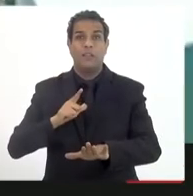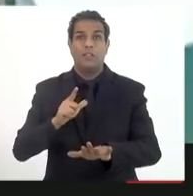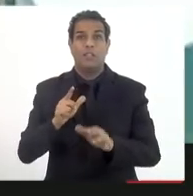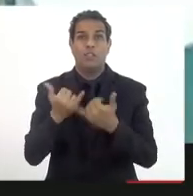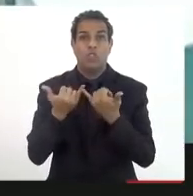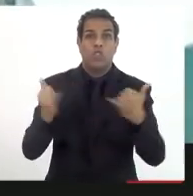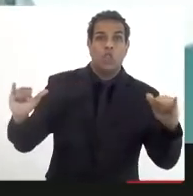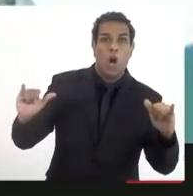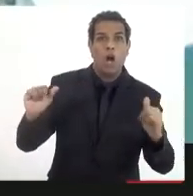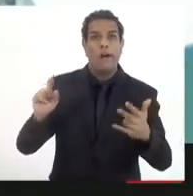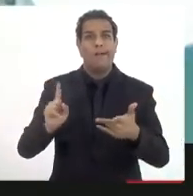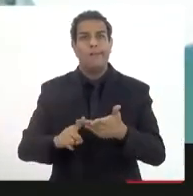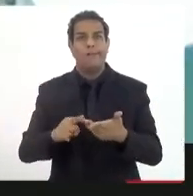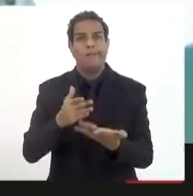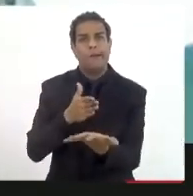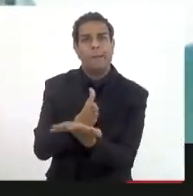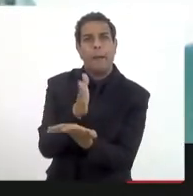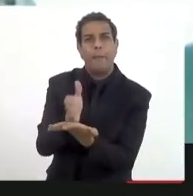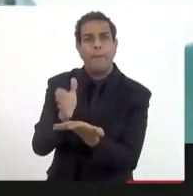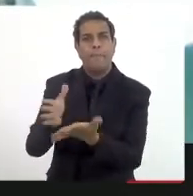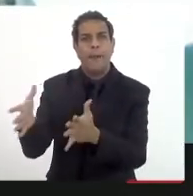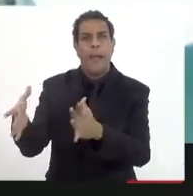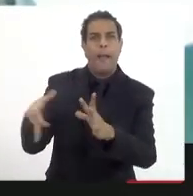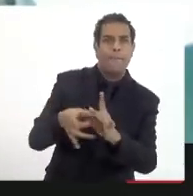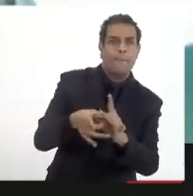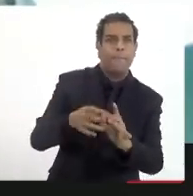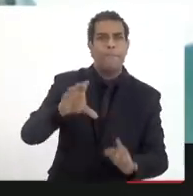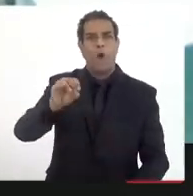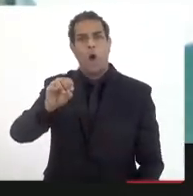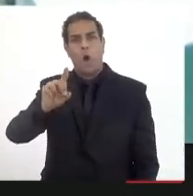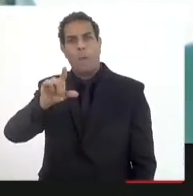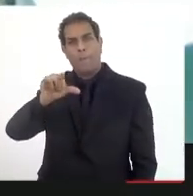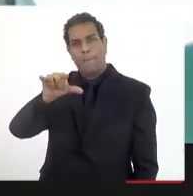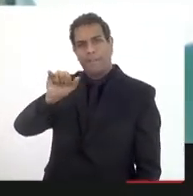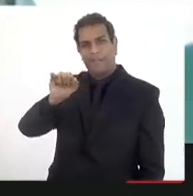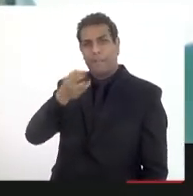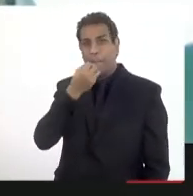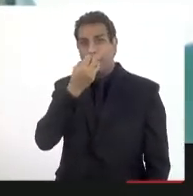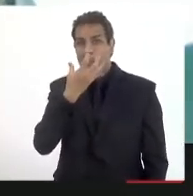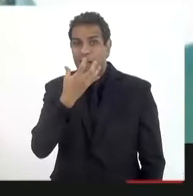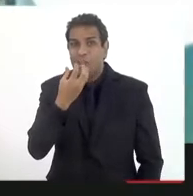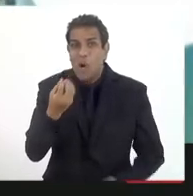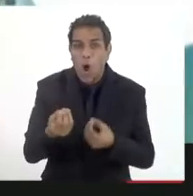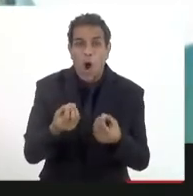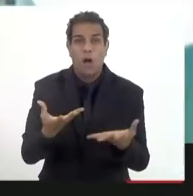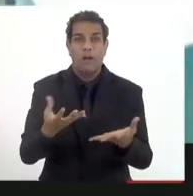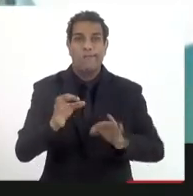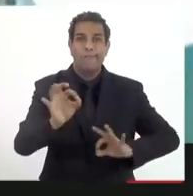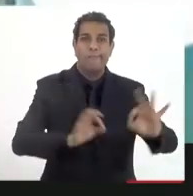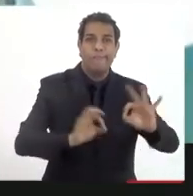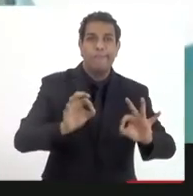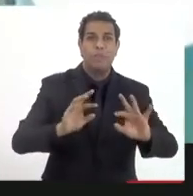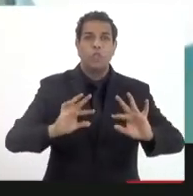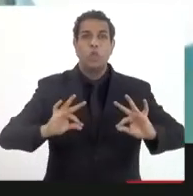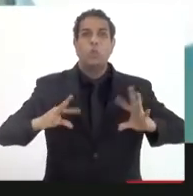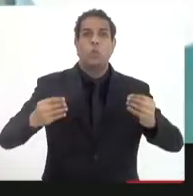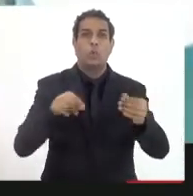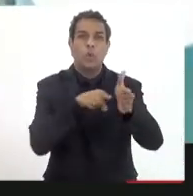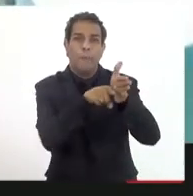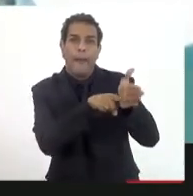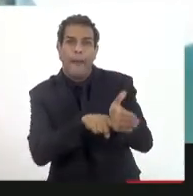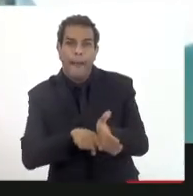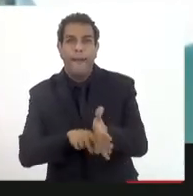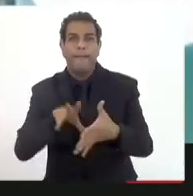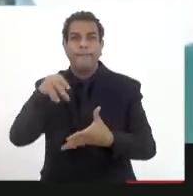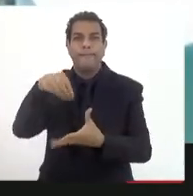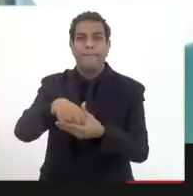redes de fibras óticas funcionando muito bem. Os aparelhos hoje todos de pesquisa são aparelhos